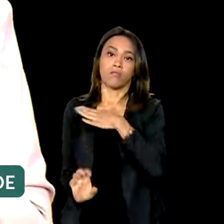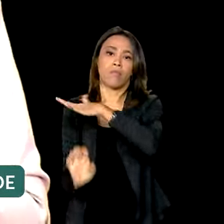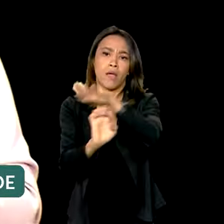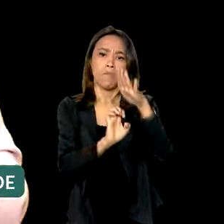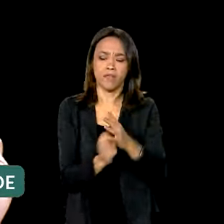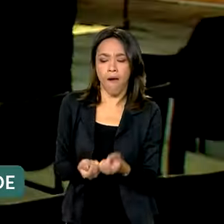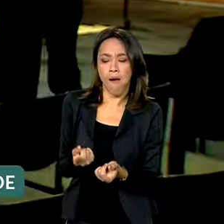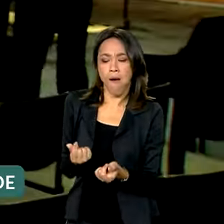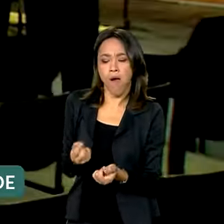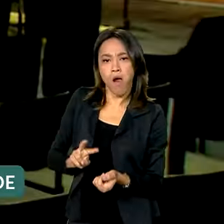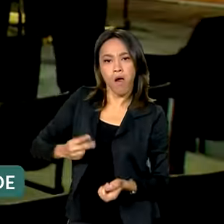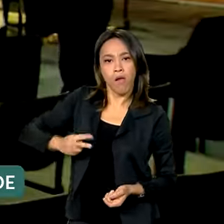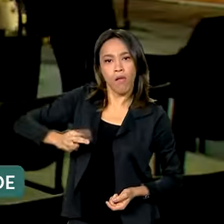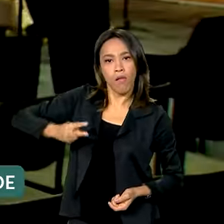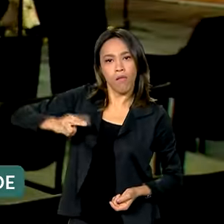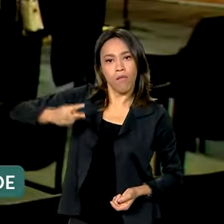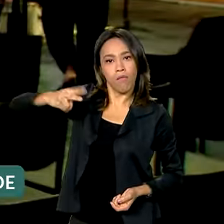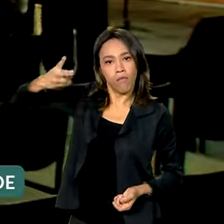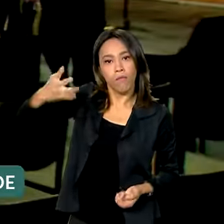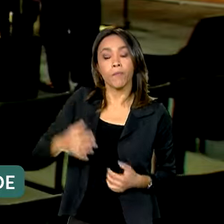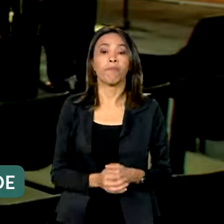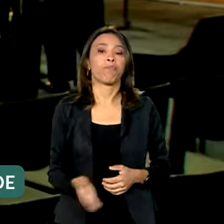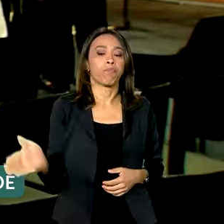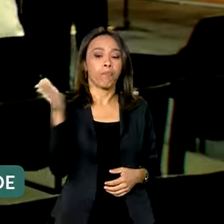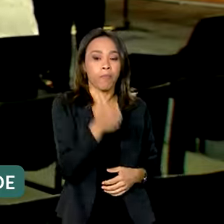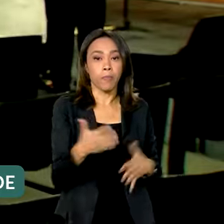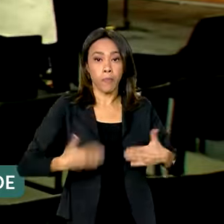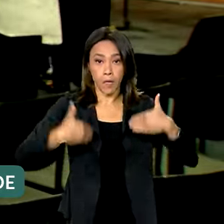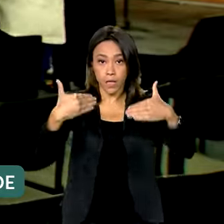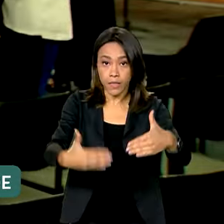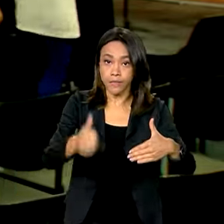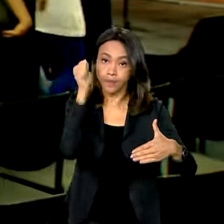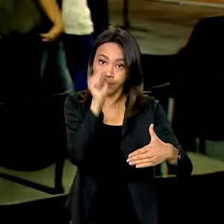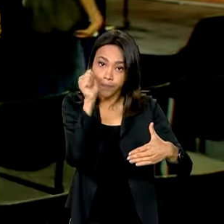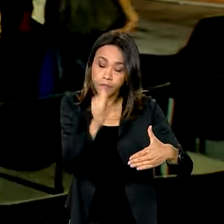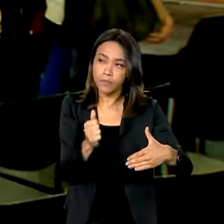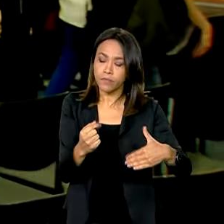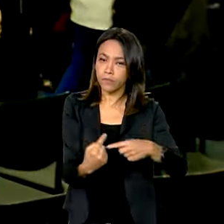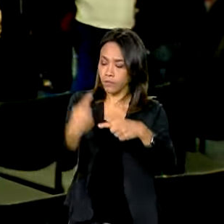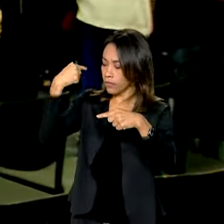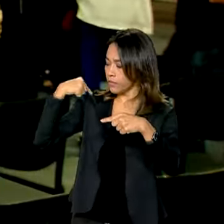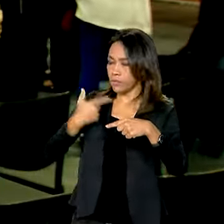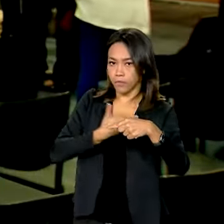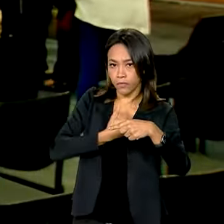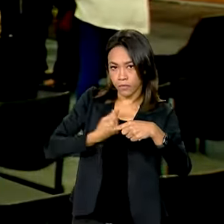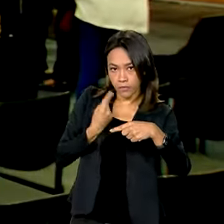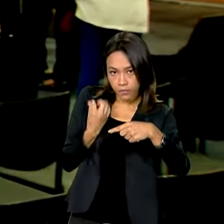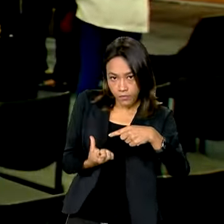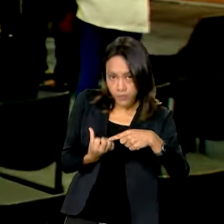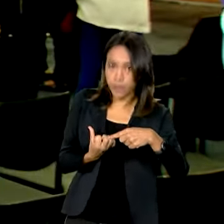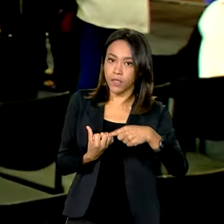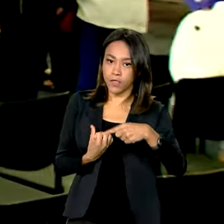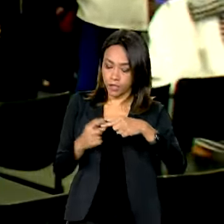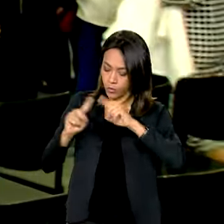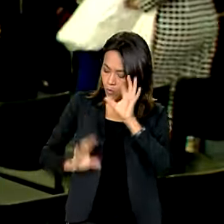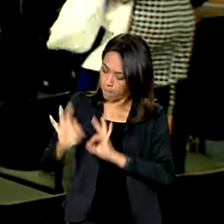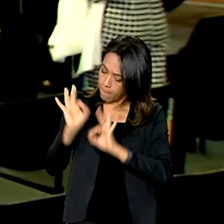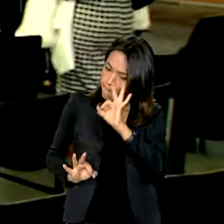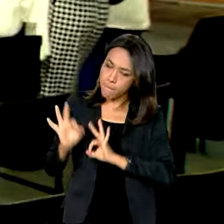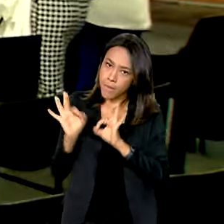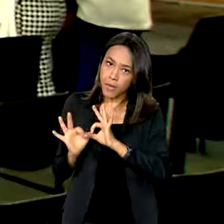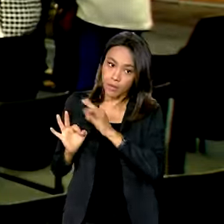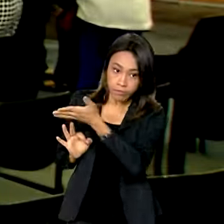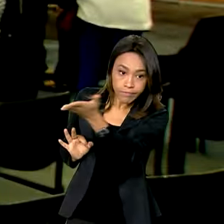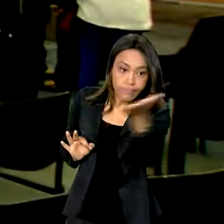lucratividade. Segundo o Ministério das Mulheres, em 2026, após a execução do plano, os participantes